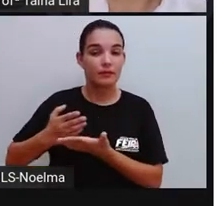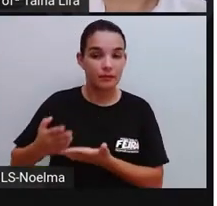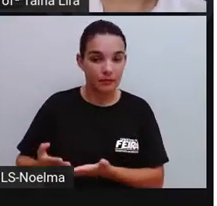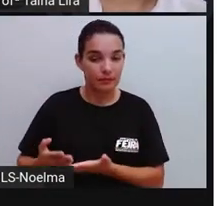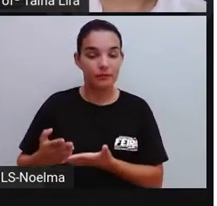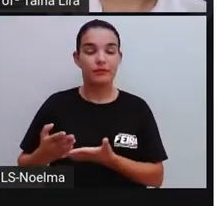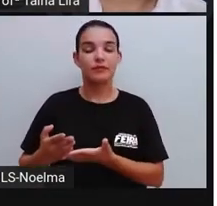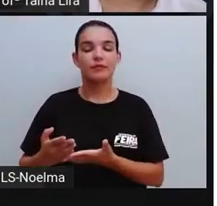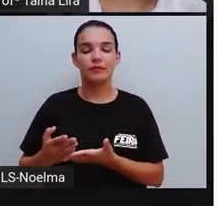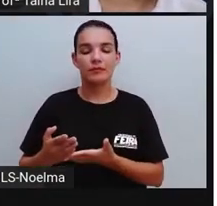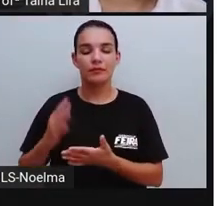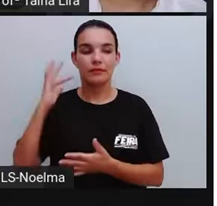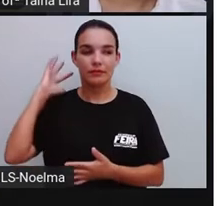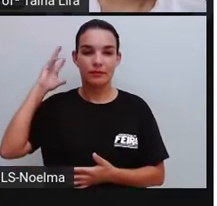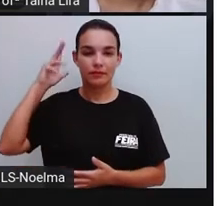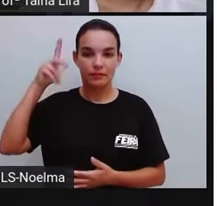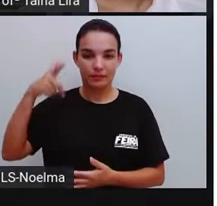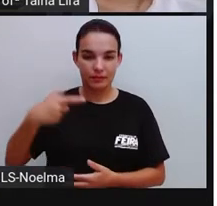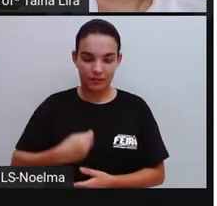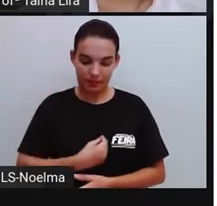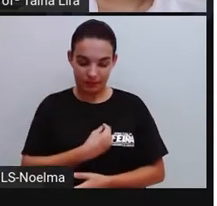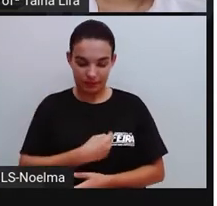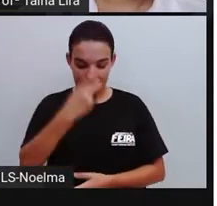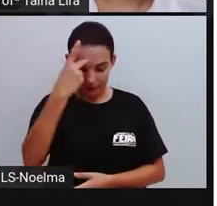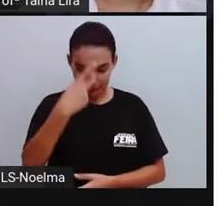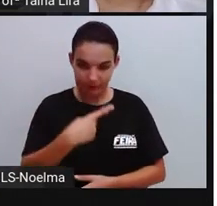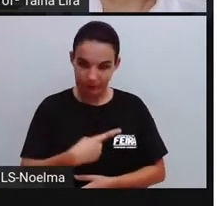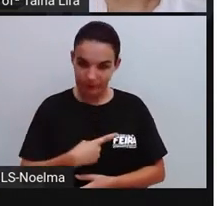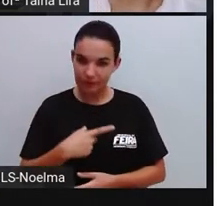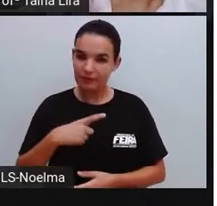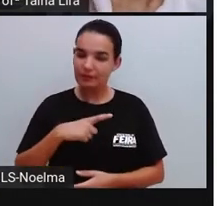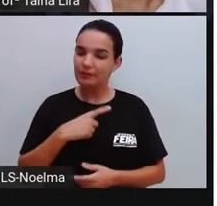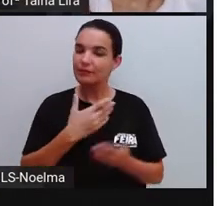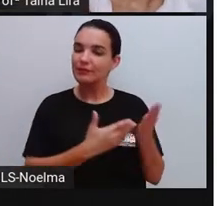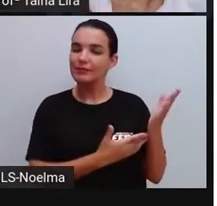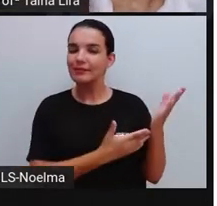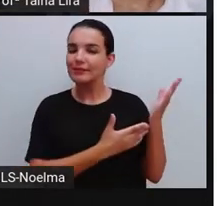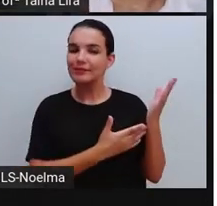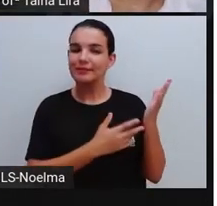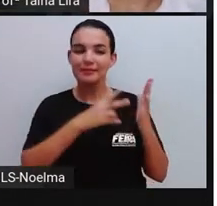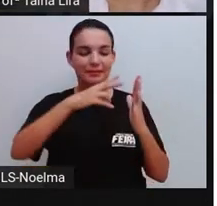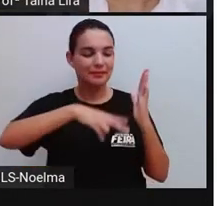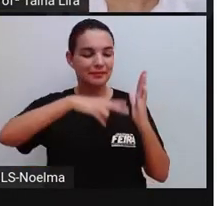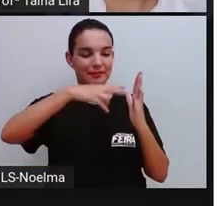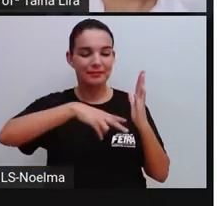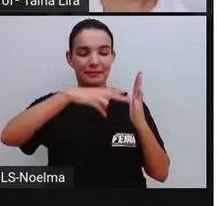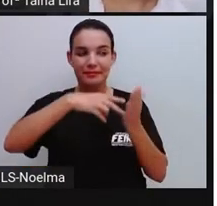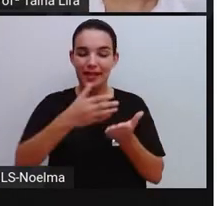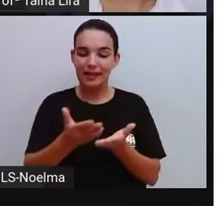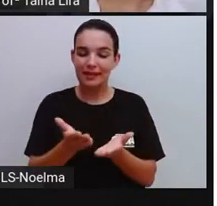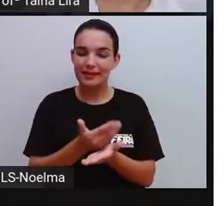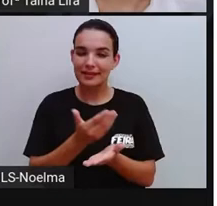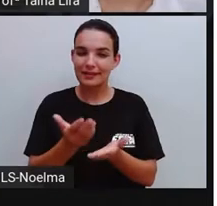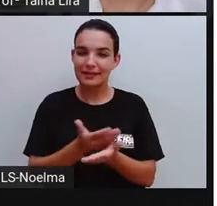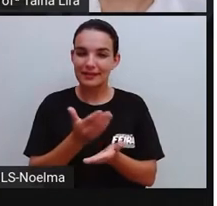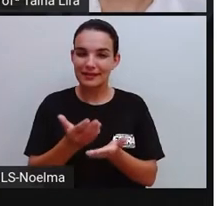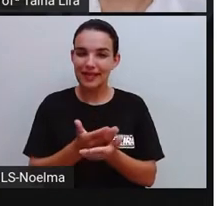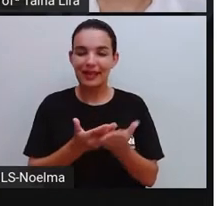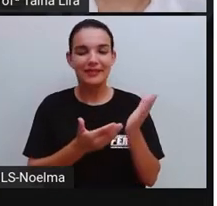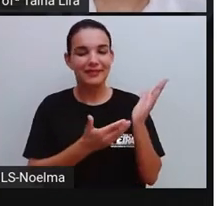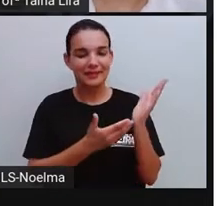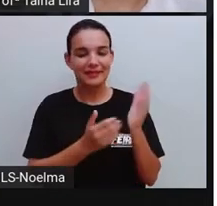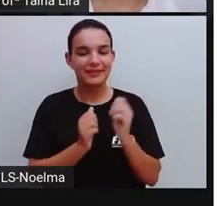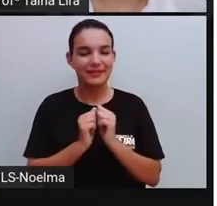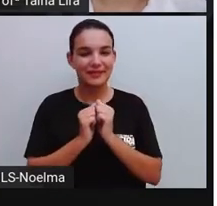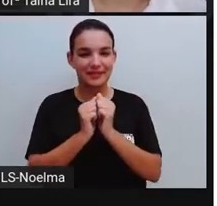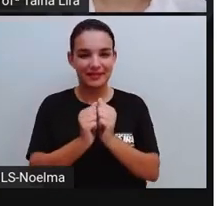aí de autobiografia, a Pró trouxe um livrinho, uma leitura compartilhada para a gente